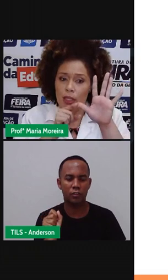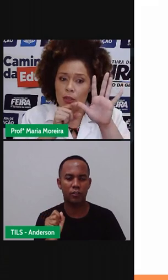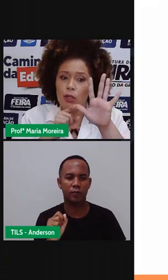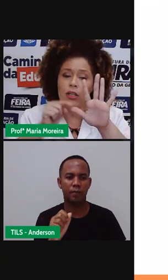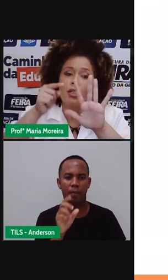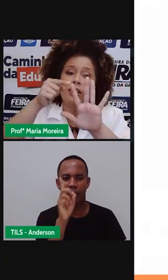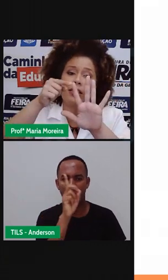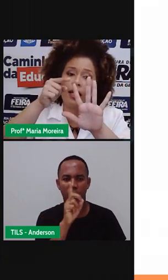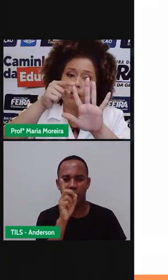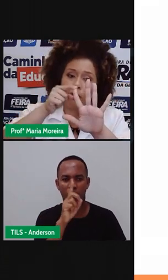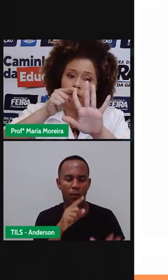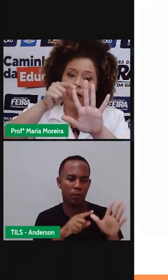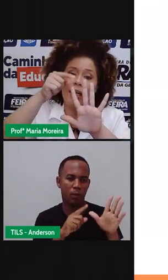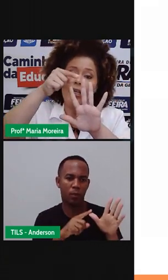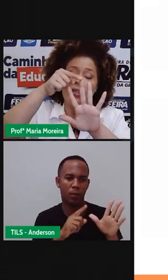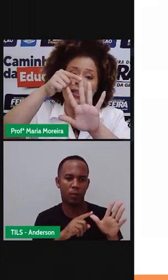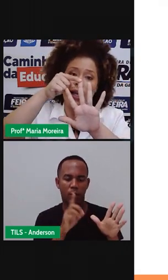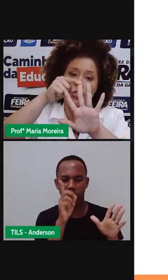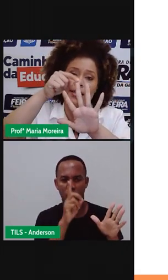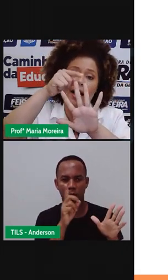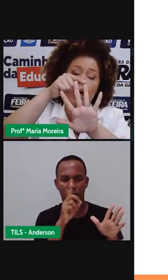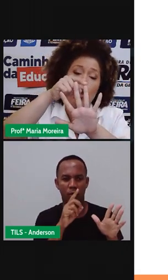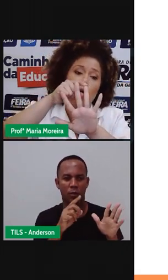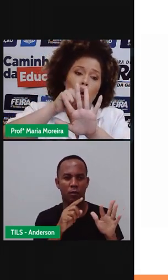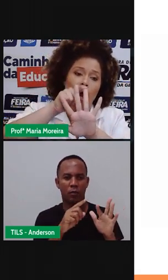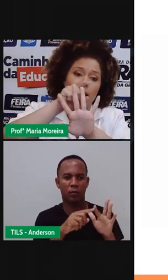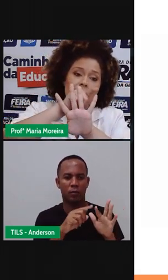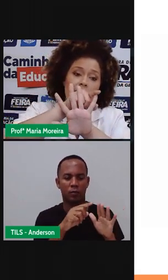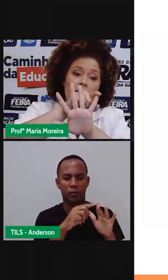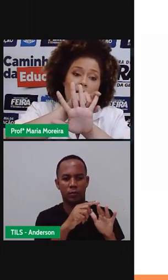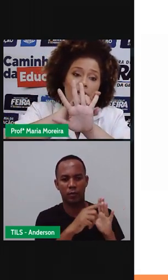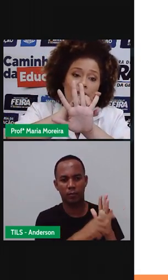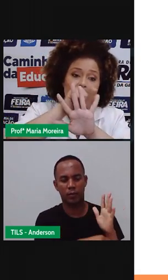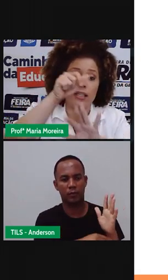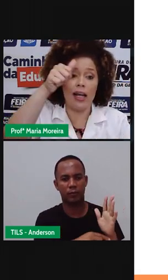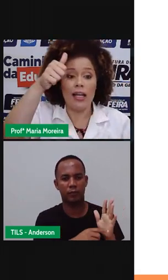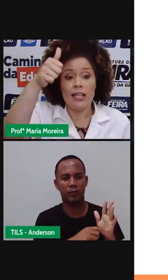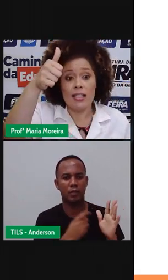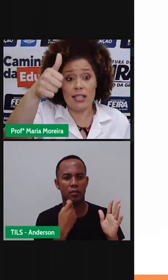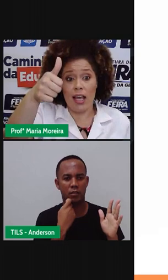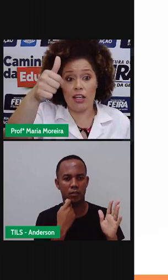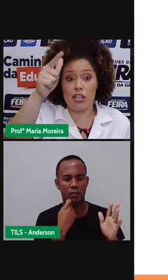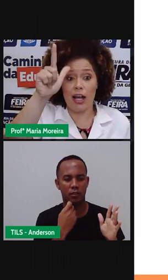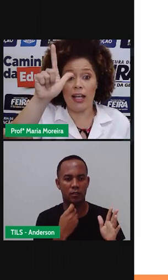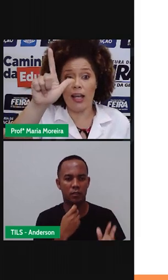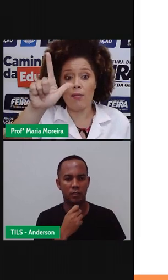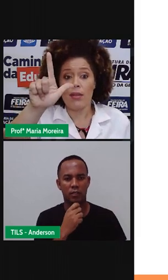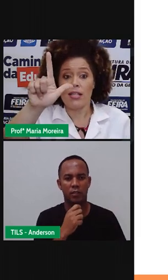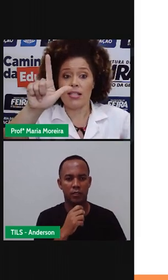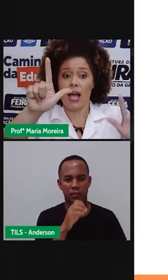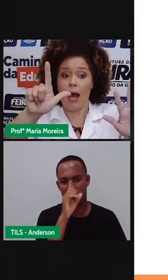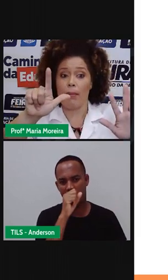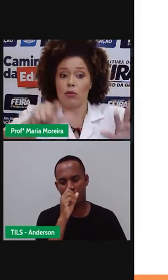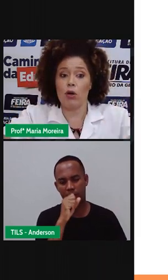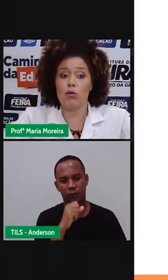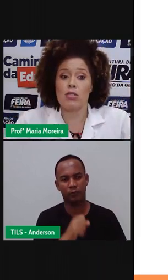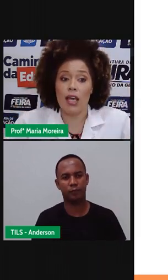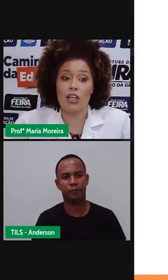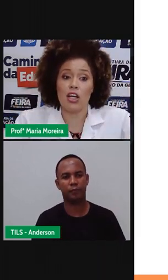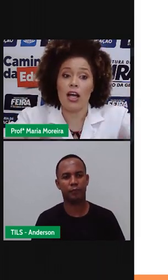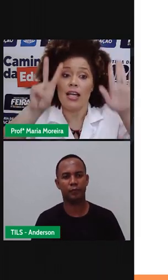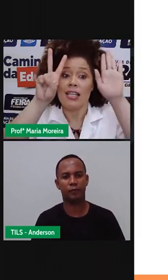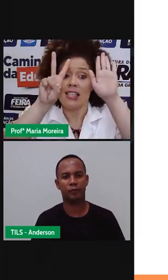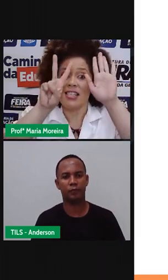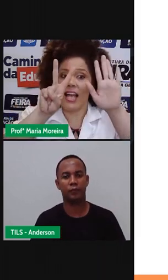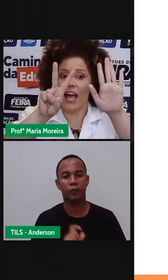Domingo, segunda, terça, quarta, quinta, sexta e sábado, ou